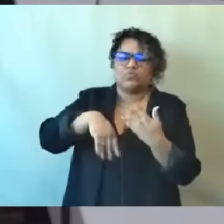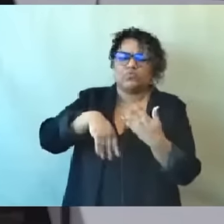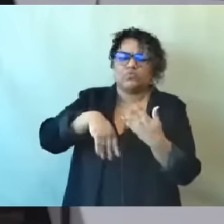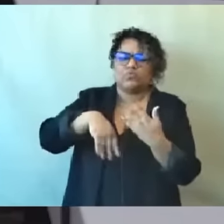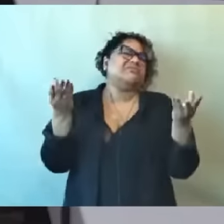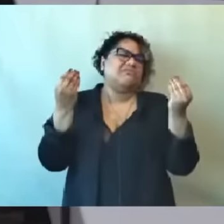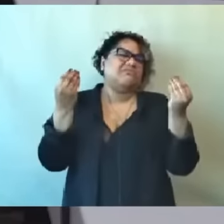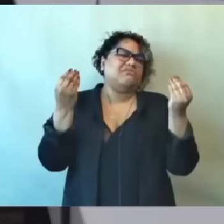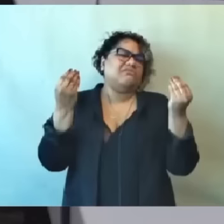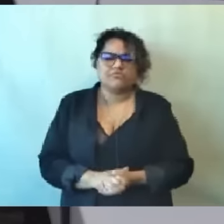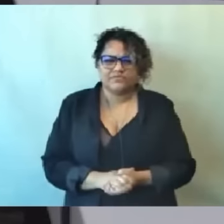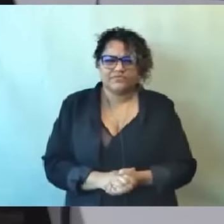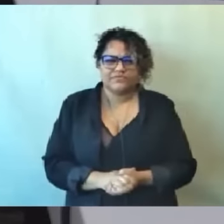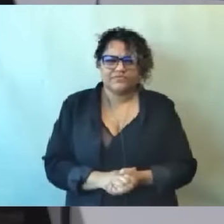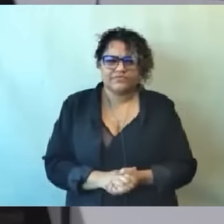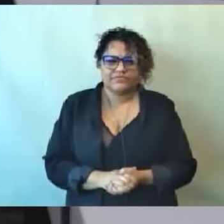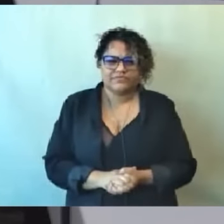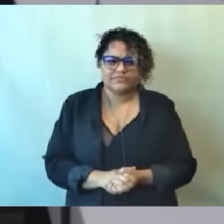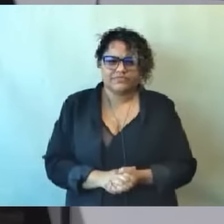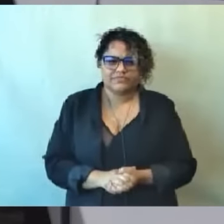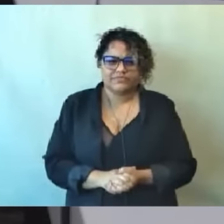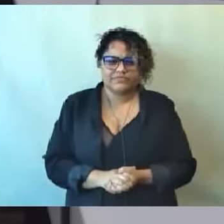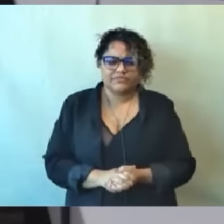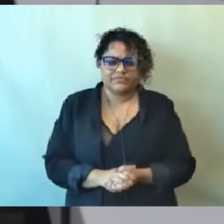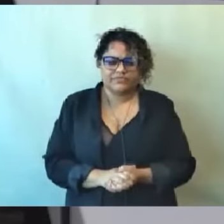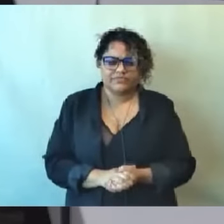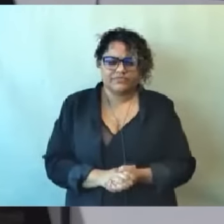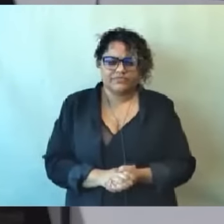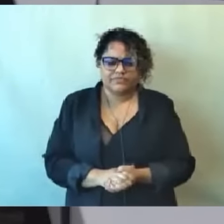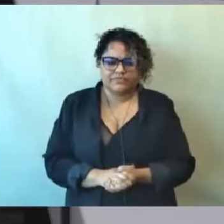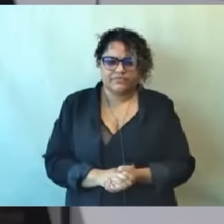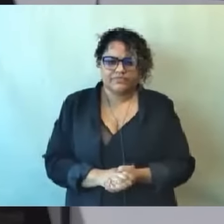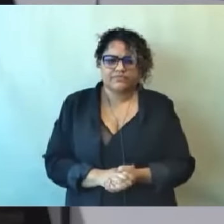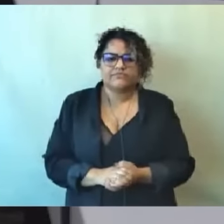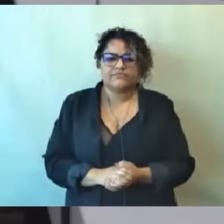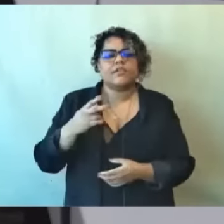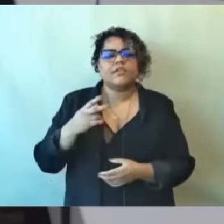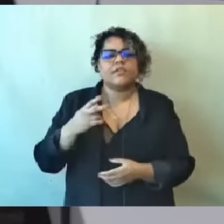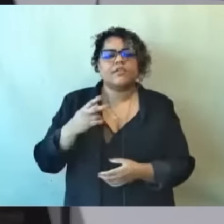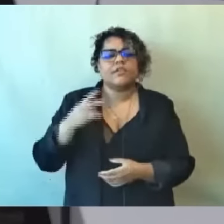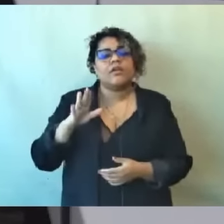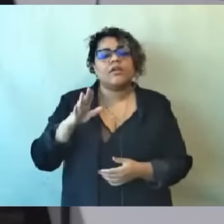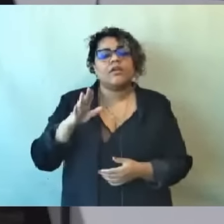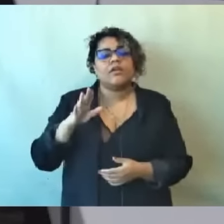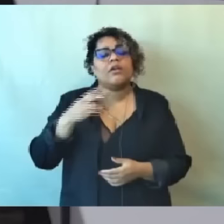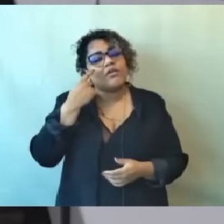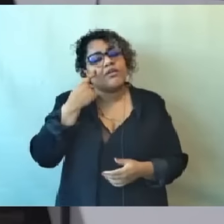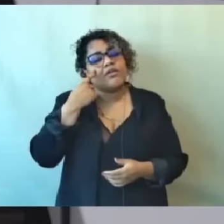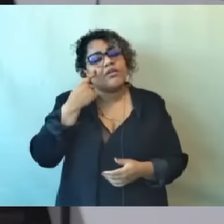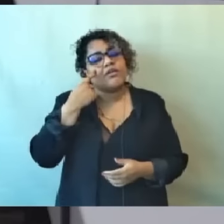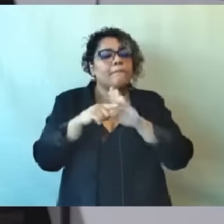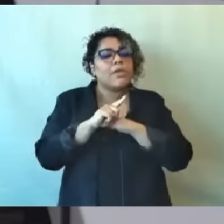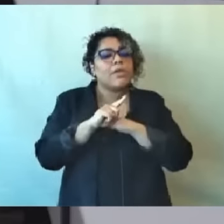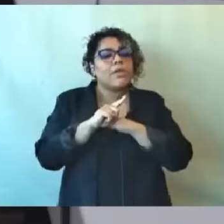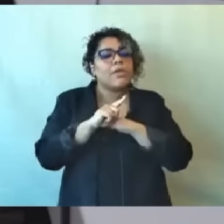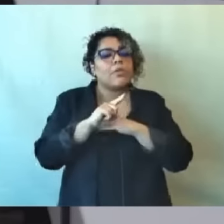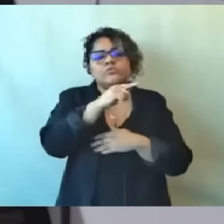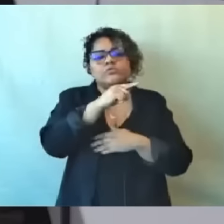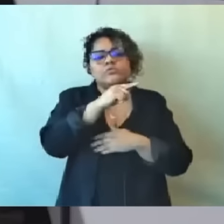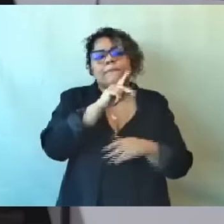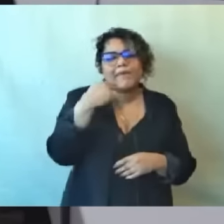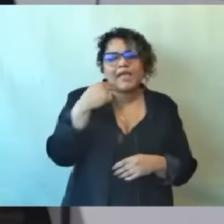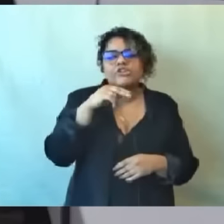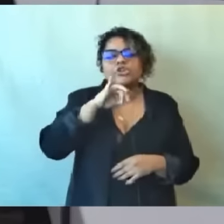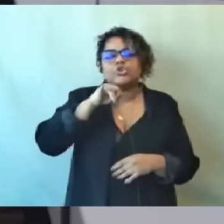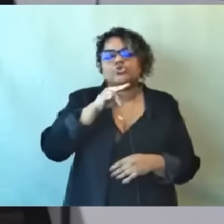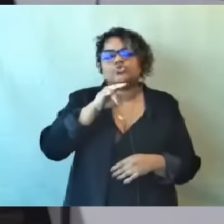Pergunta se o vereador... O vereador, perdão. Se o padre Júlio Lancelotti procurou saber da seriedade do trabalho que estava sendo feito aqui dentro dessa Câmara antes